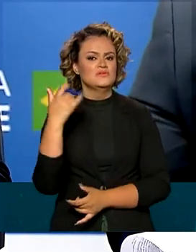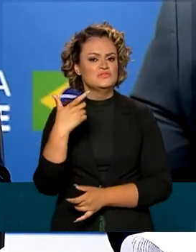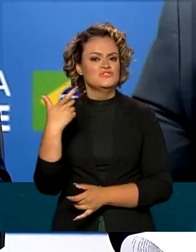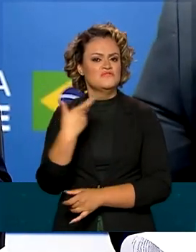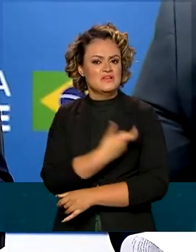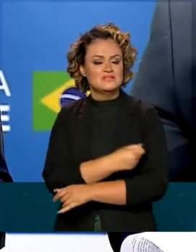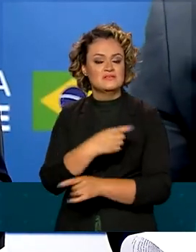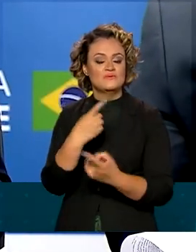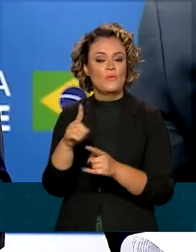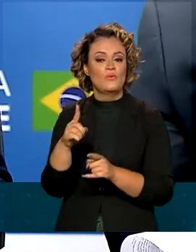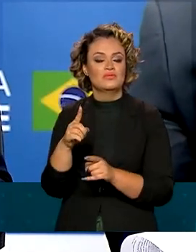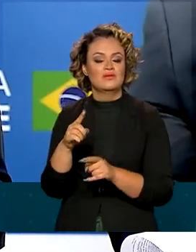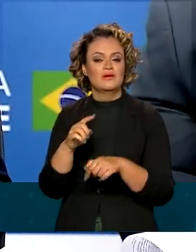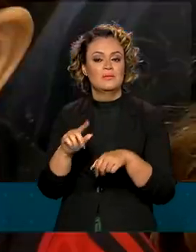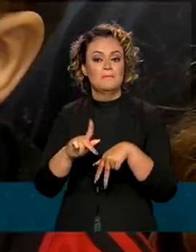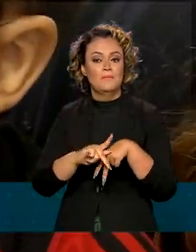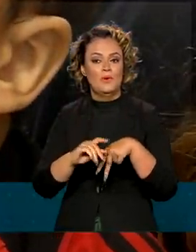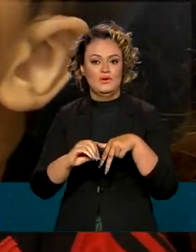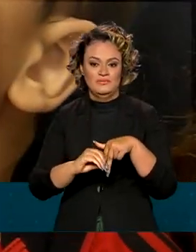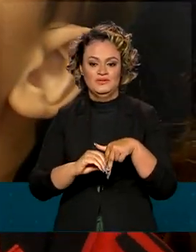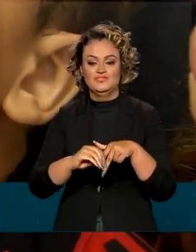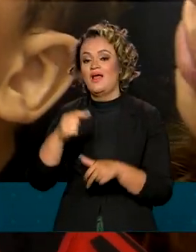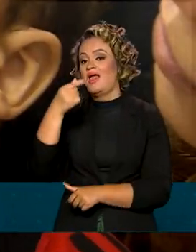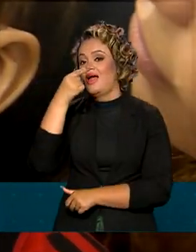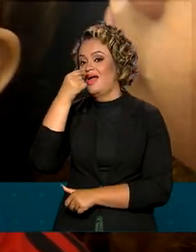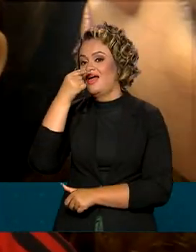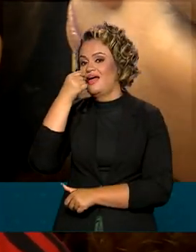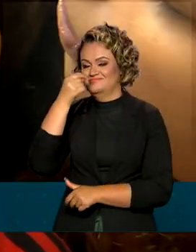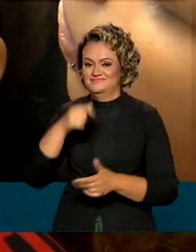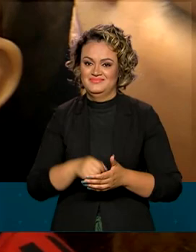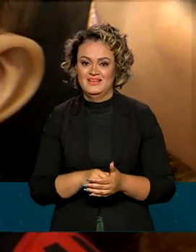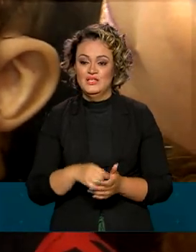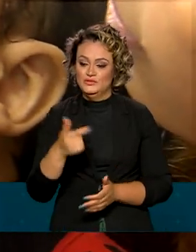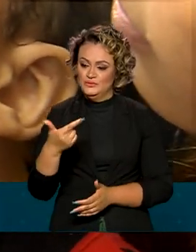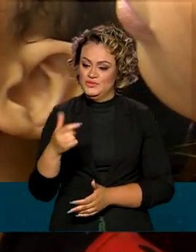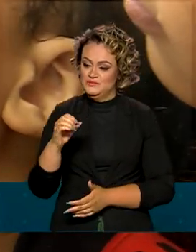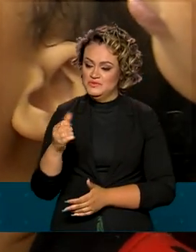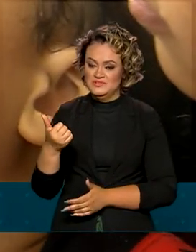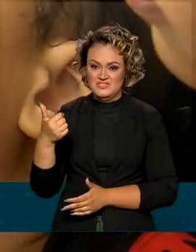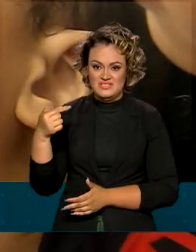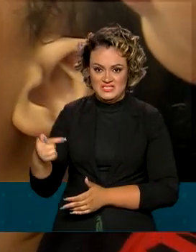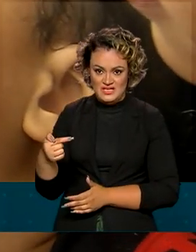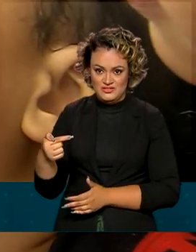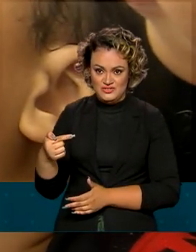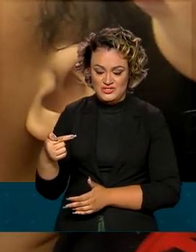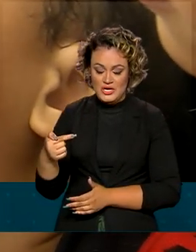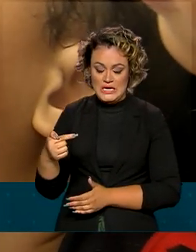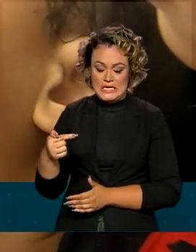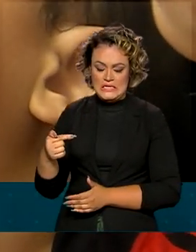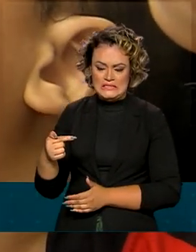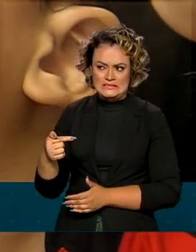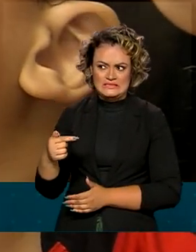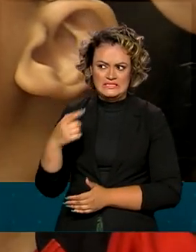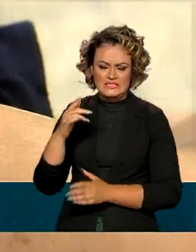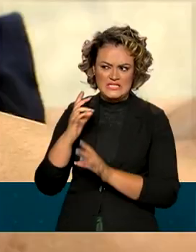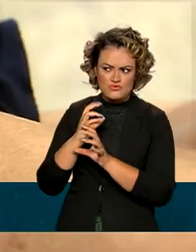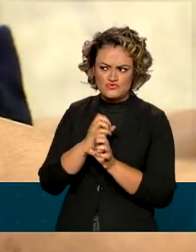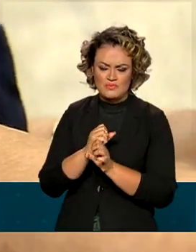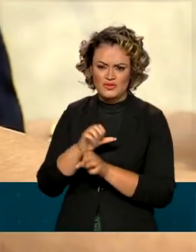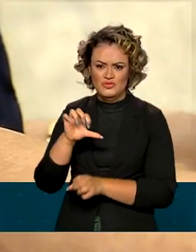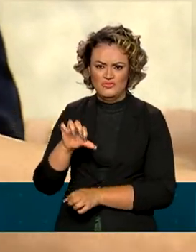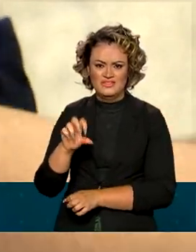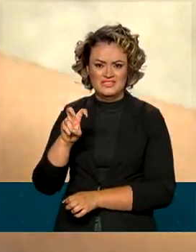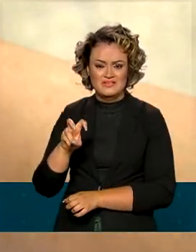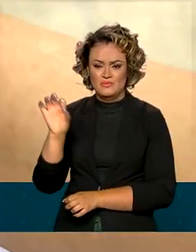vacinação contra a poliomielite, que desde 2017 não atinge a meta de 95% de cobertura vacinal em